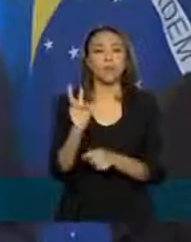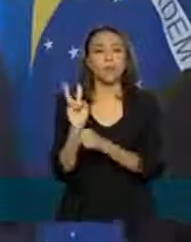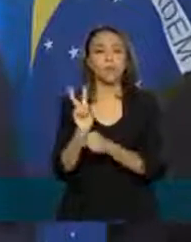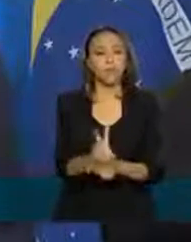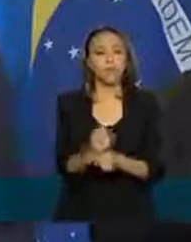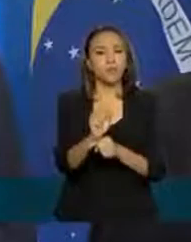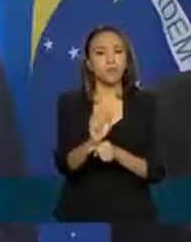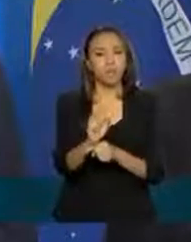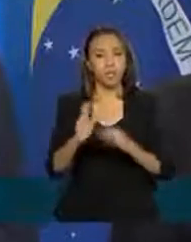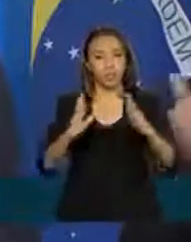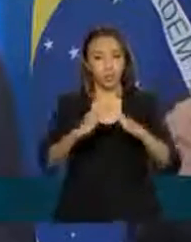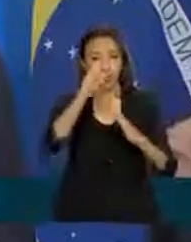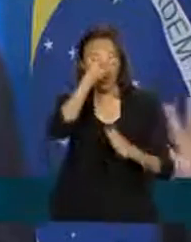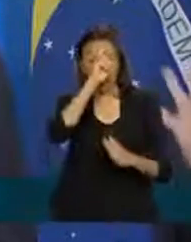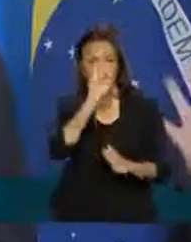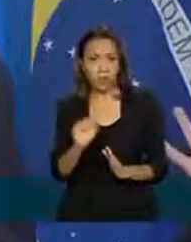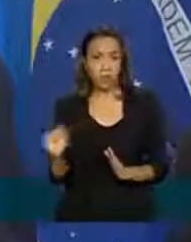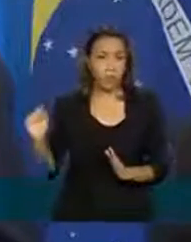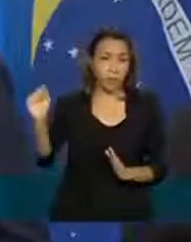para as Santas Casas de 10%.